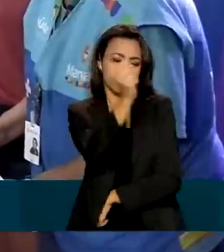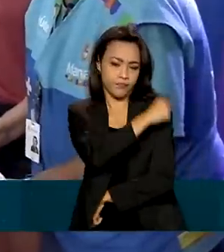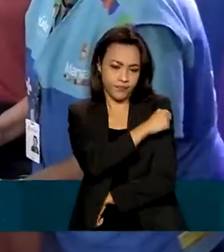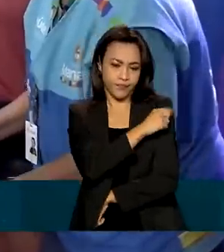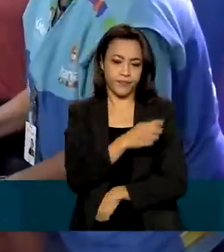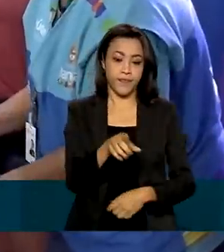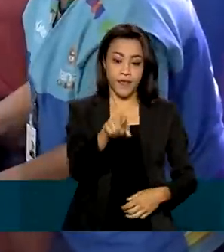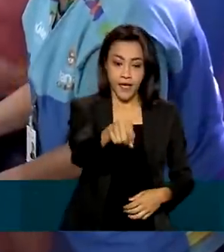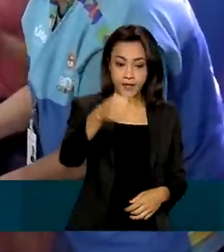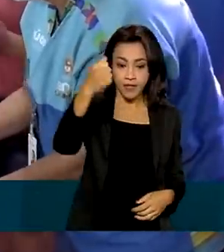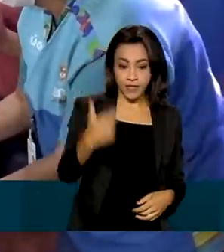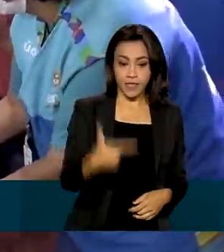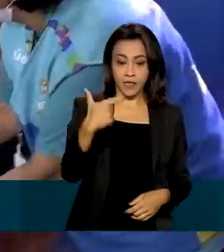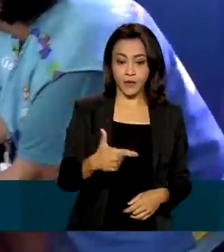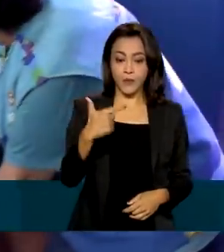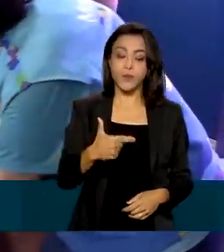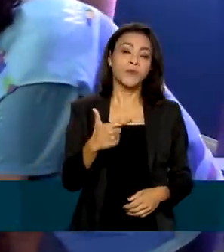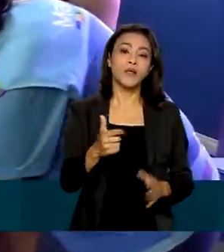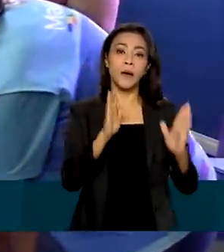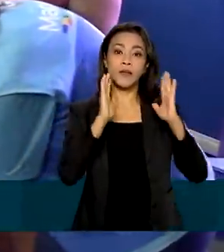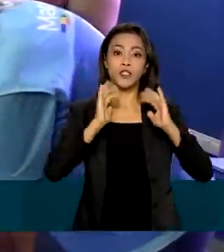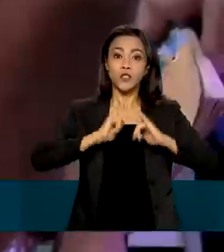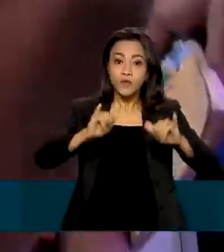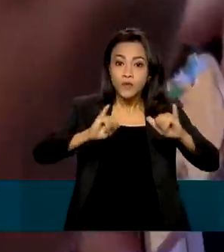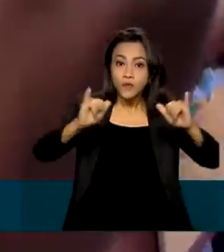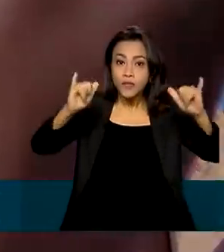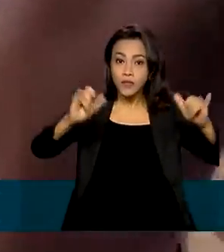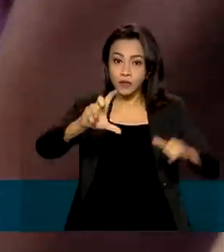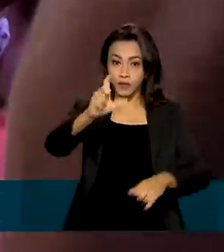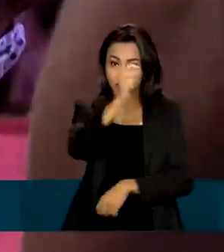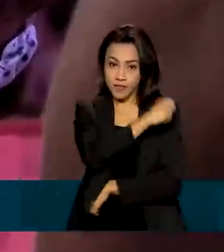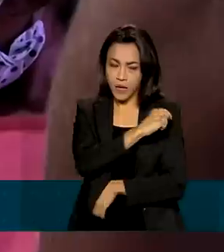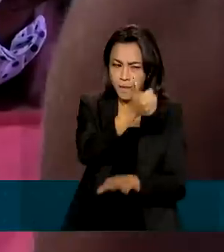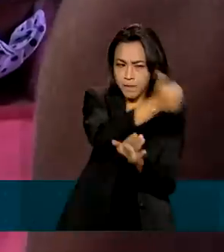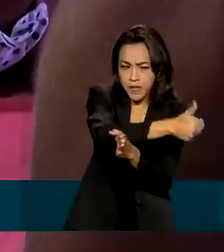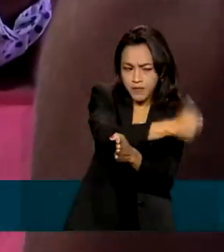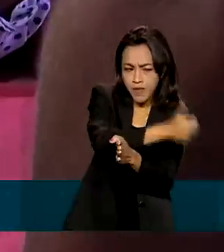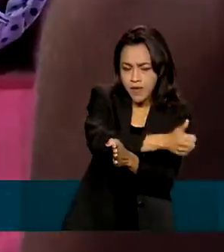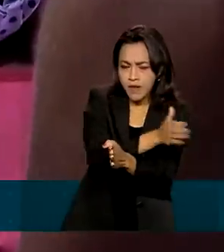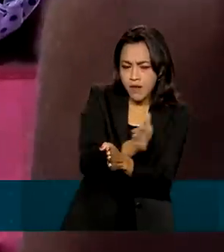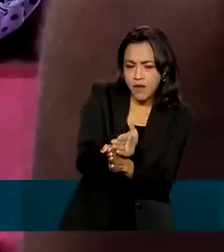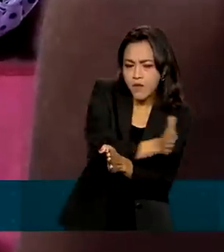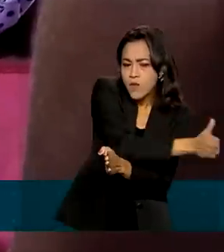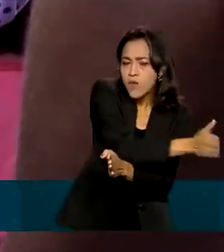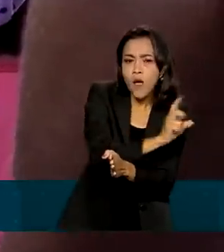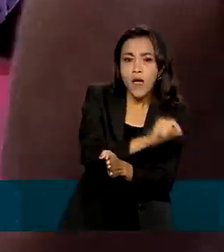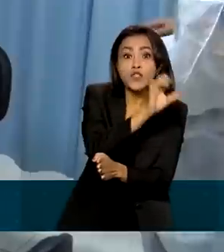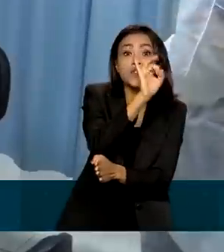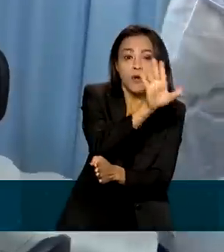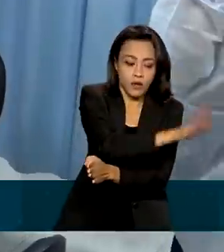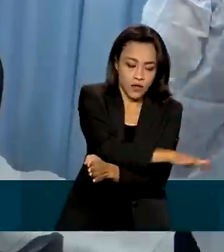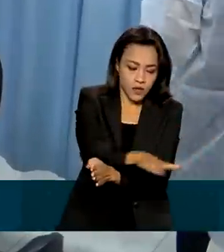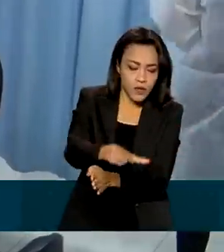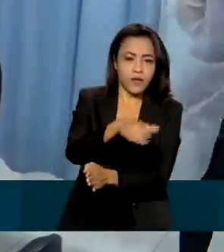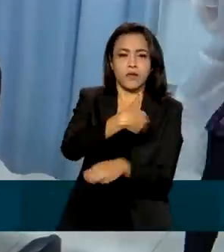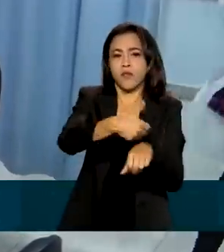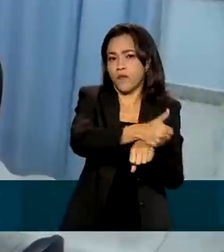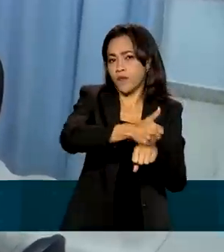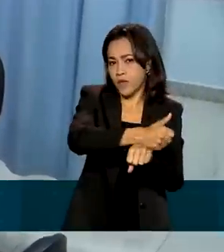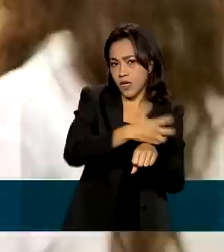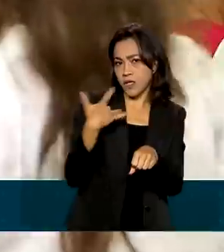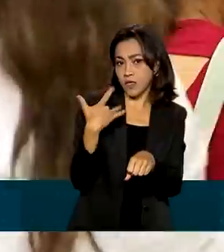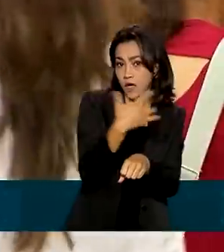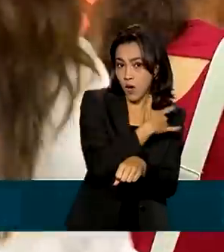Esta é a segunda fase da campanha de vacinação. Na primeira, a prioridade foi imunizar crianças e profissionais de